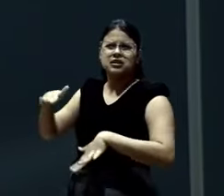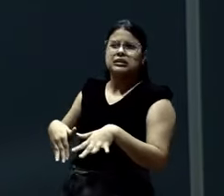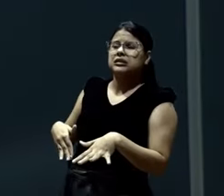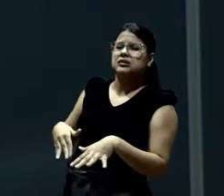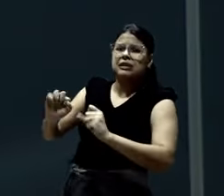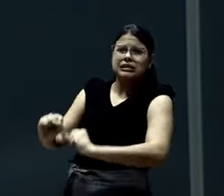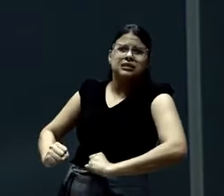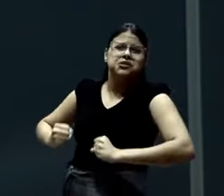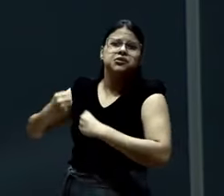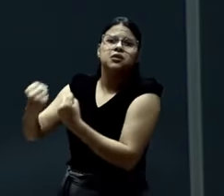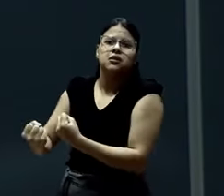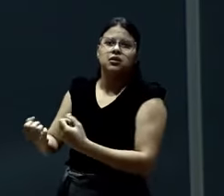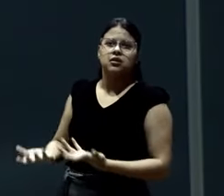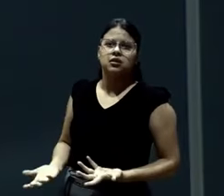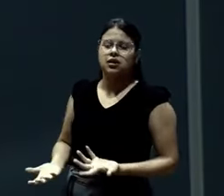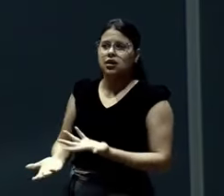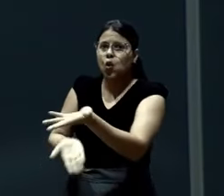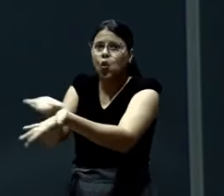Tem gente cuidando mais de animal do que dele.